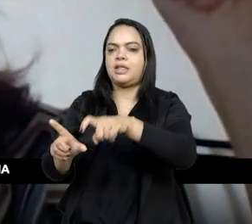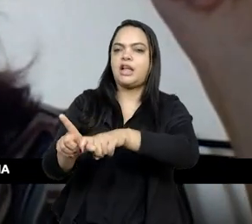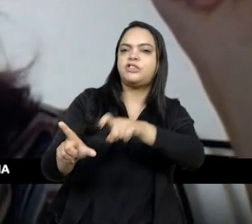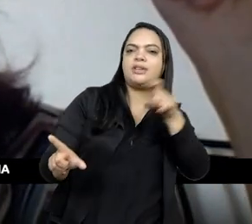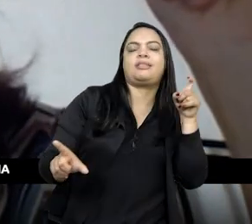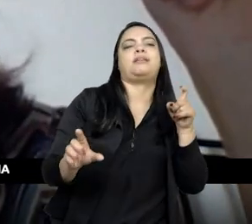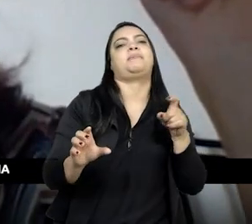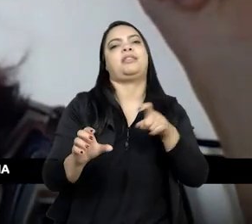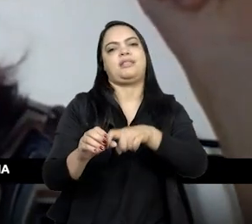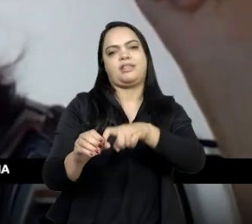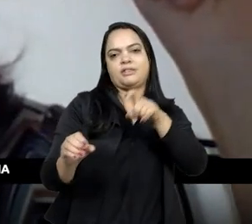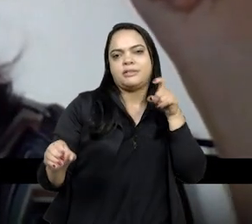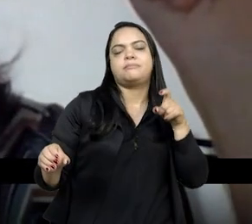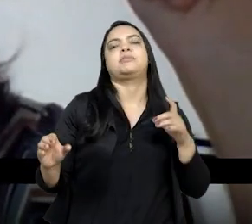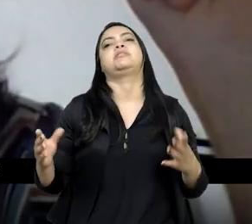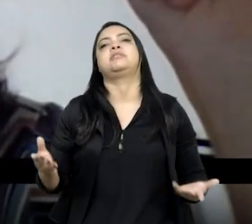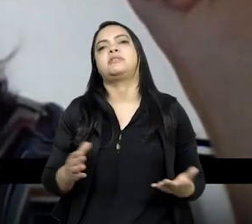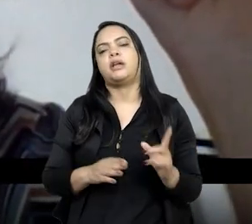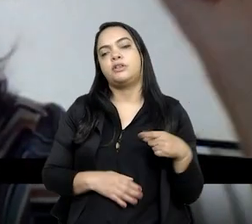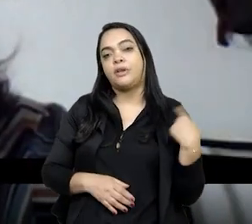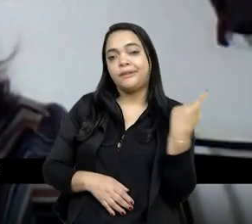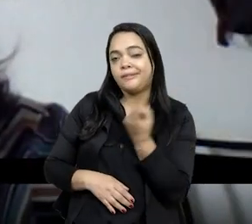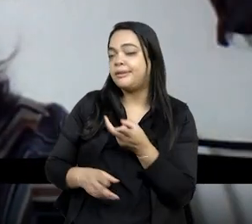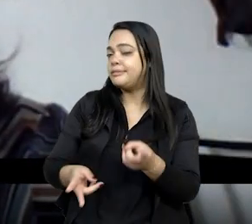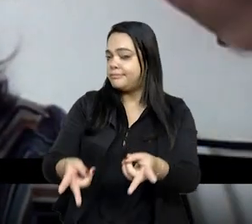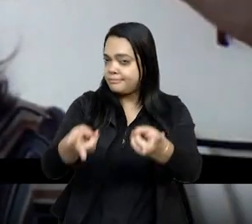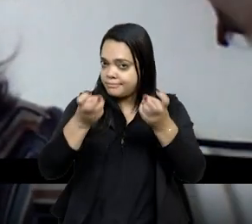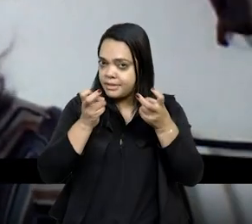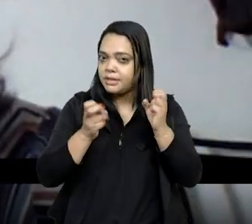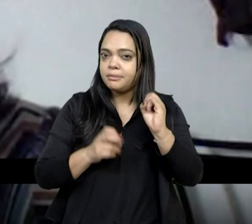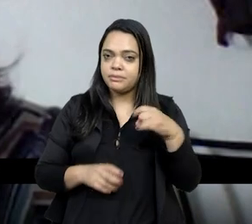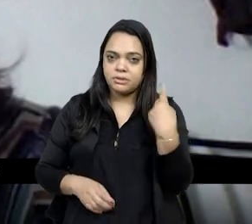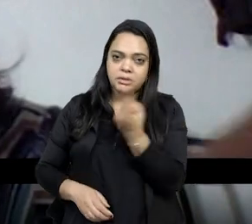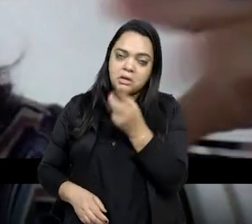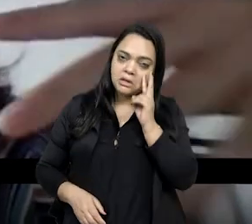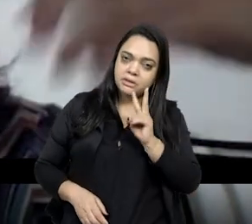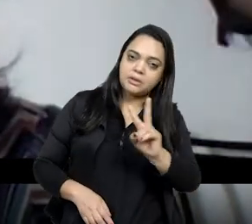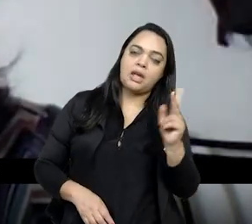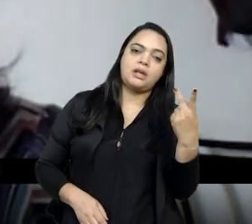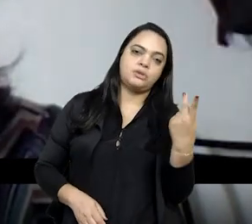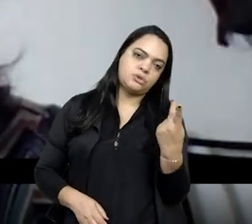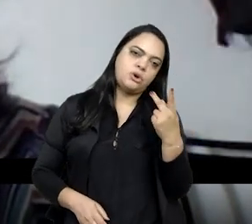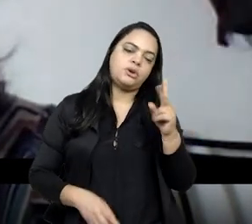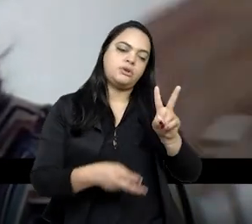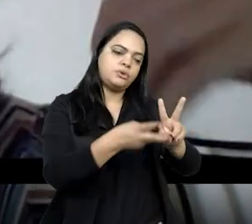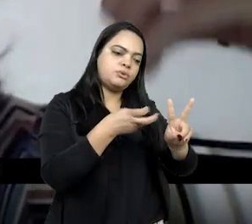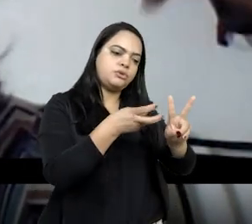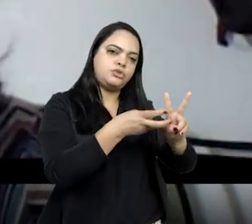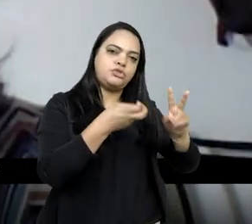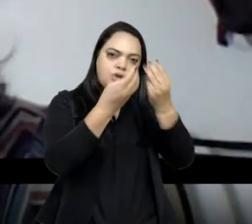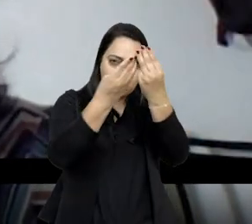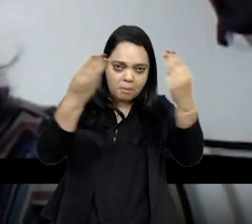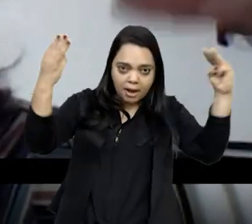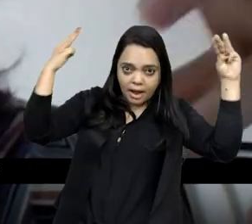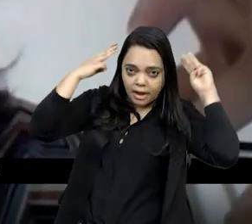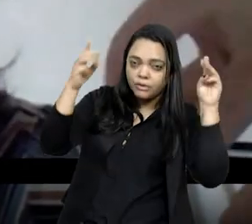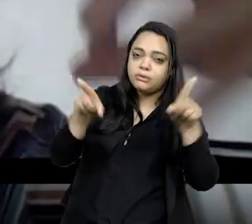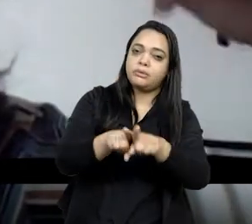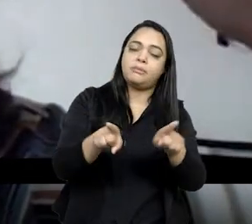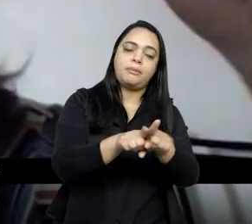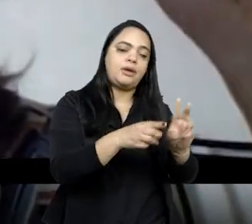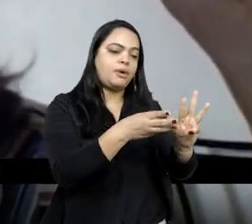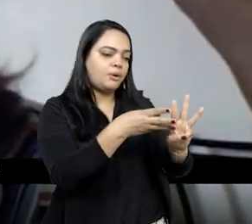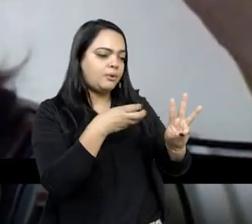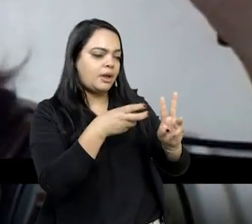quando a gente olha a historiografia sobre os indígenas no México, a historiografia sobre os indígenas no